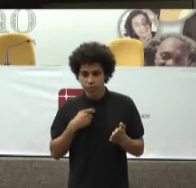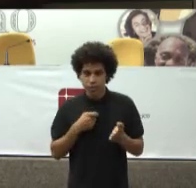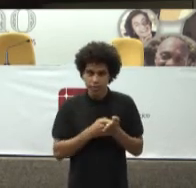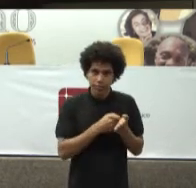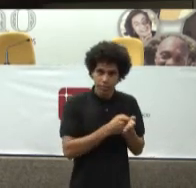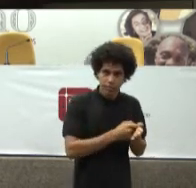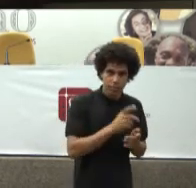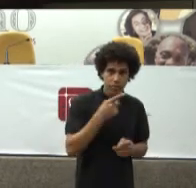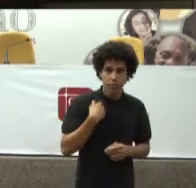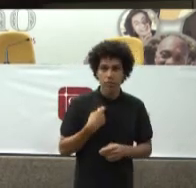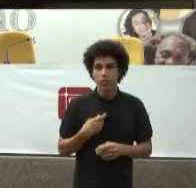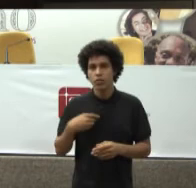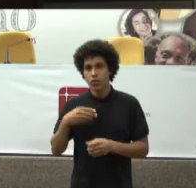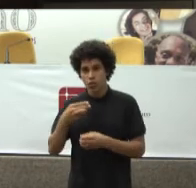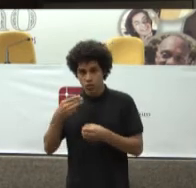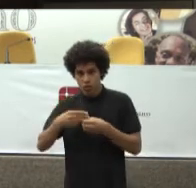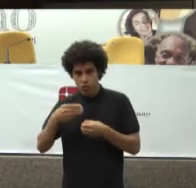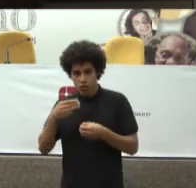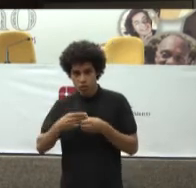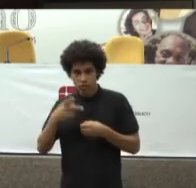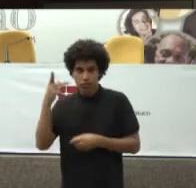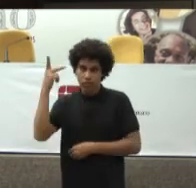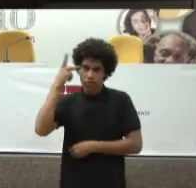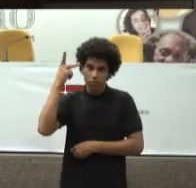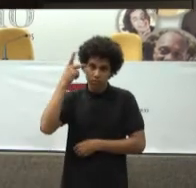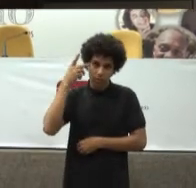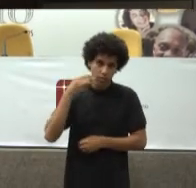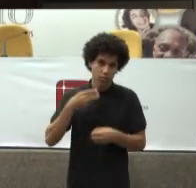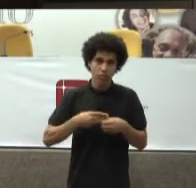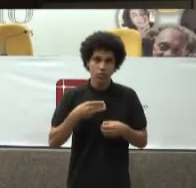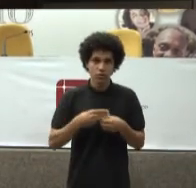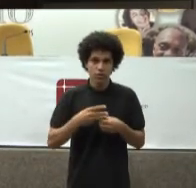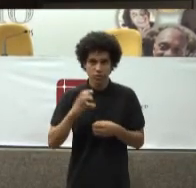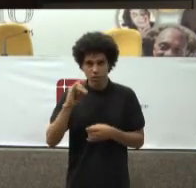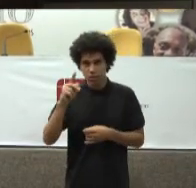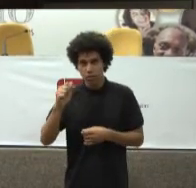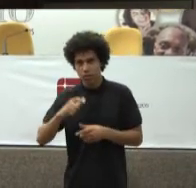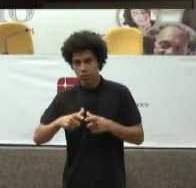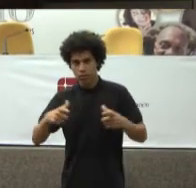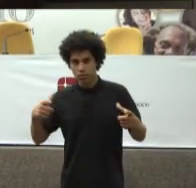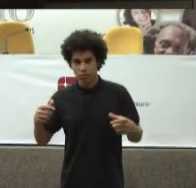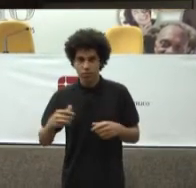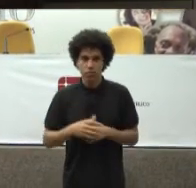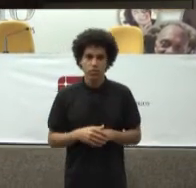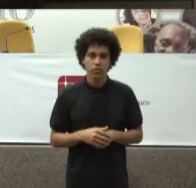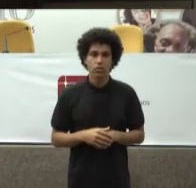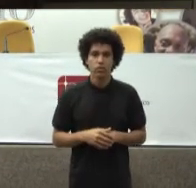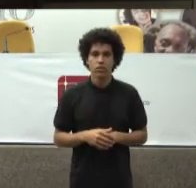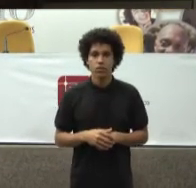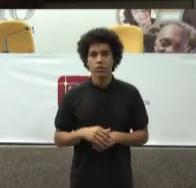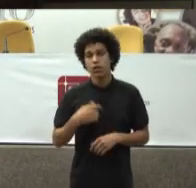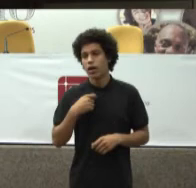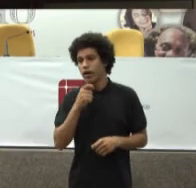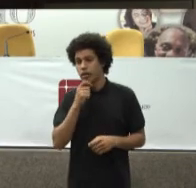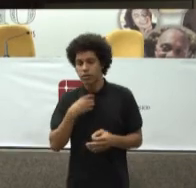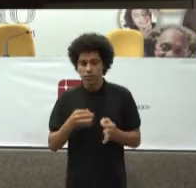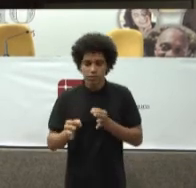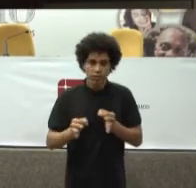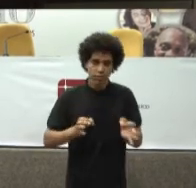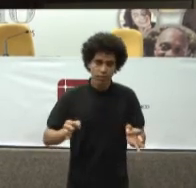Paulo No município de Campo Grande No estado de São Paulo Onde a defensoria ainda está sendo estruturada